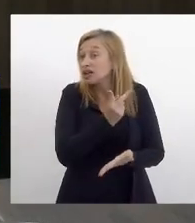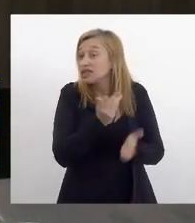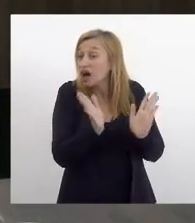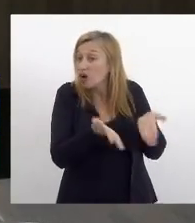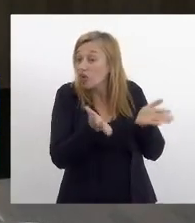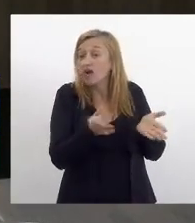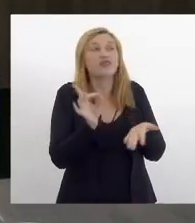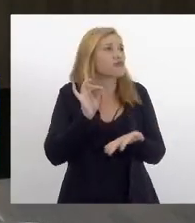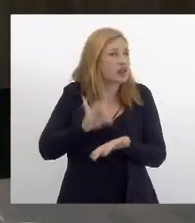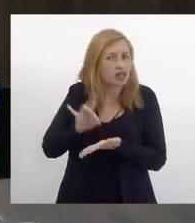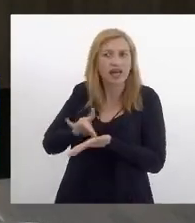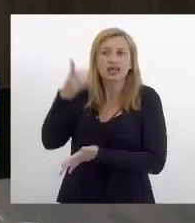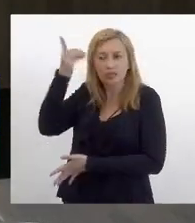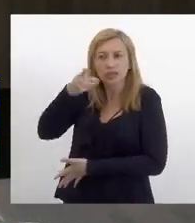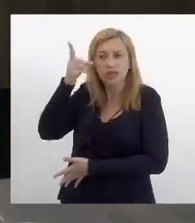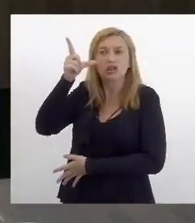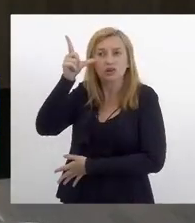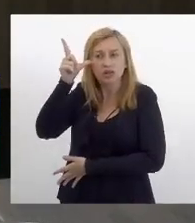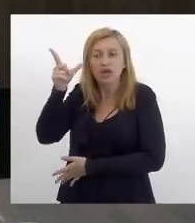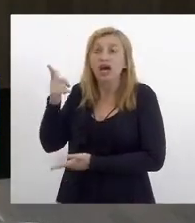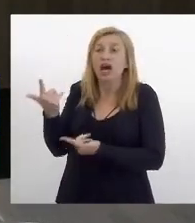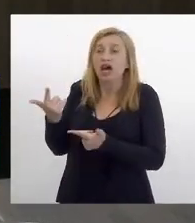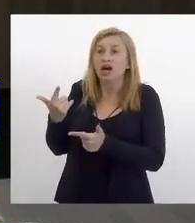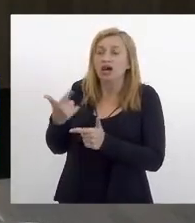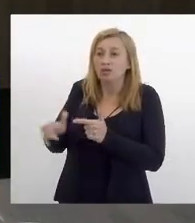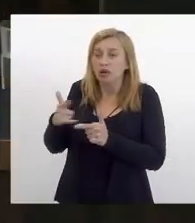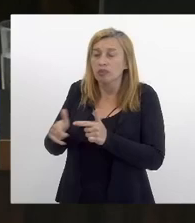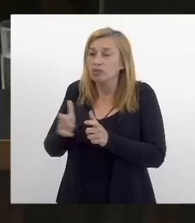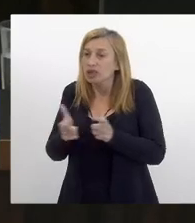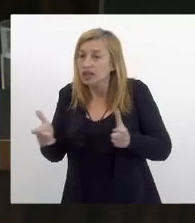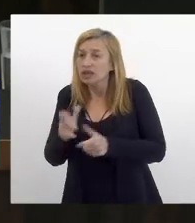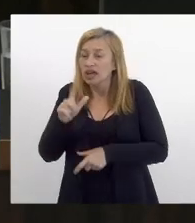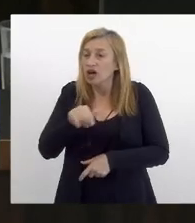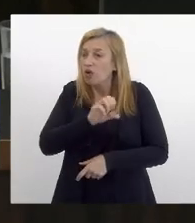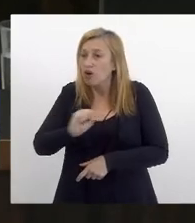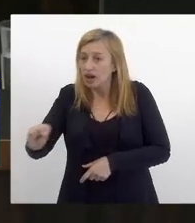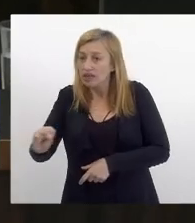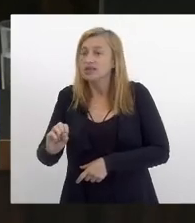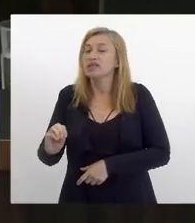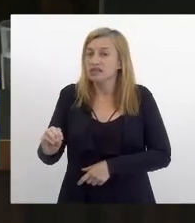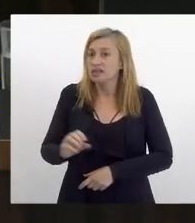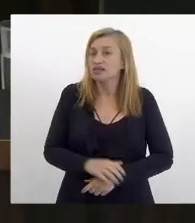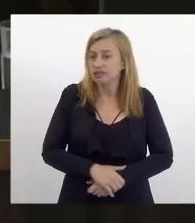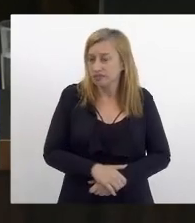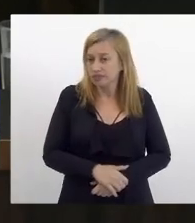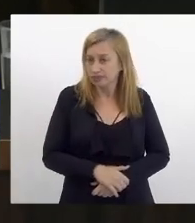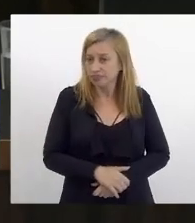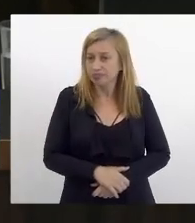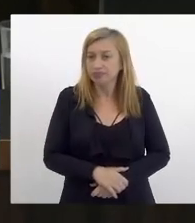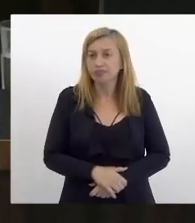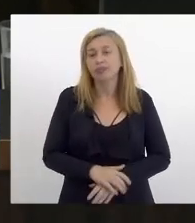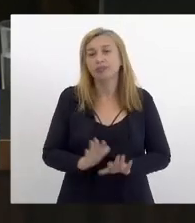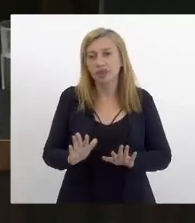deputada Lucinha que a maioria desses problemas vem das OS vem das OS o